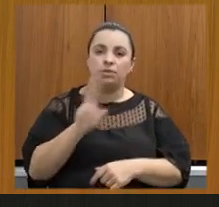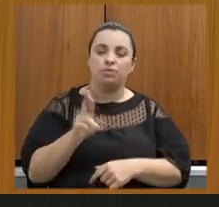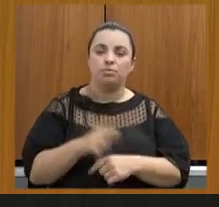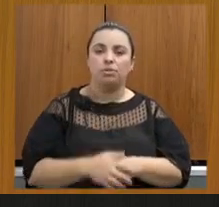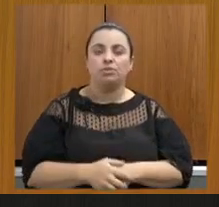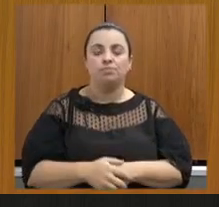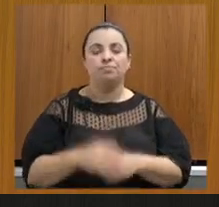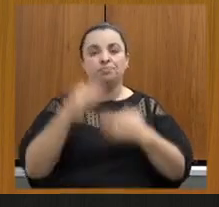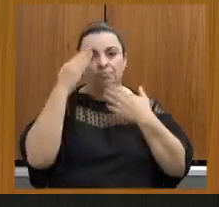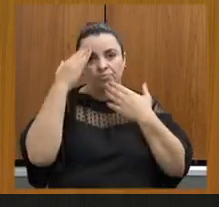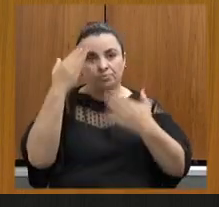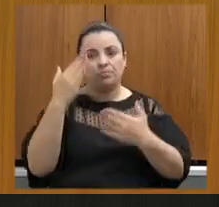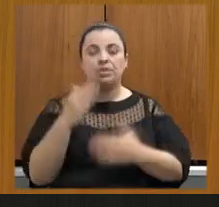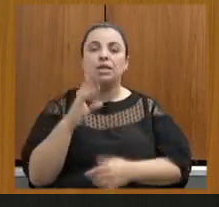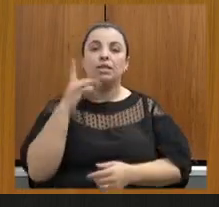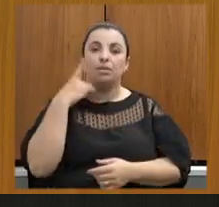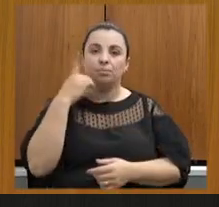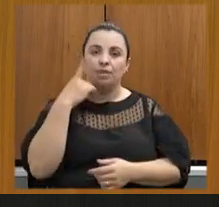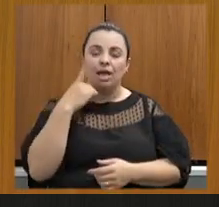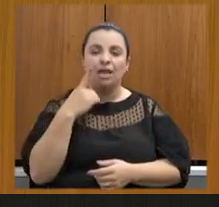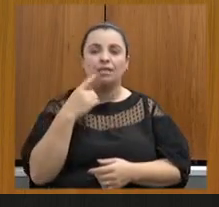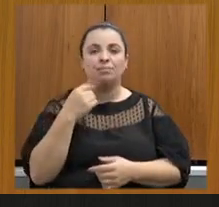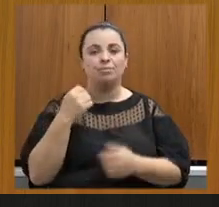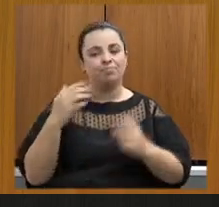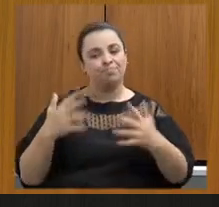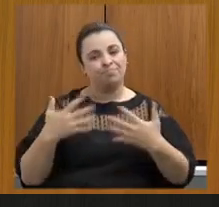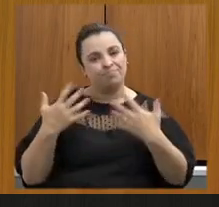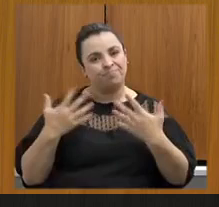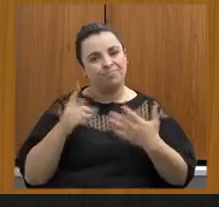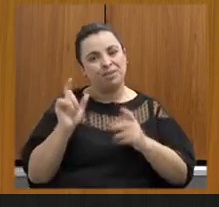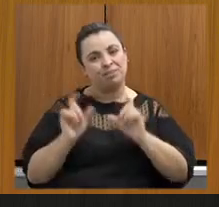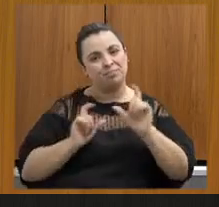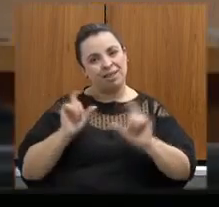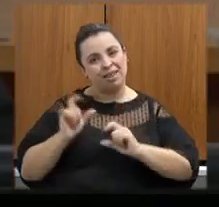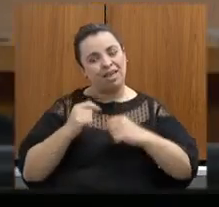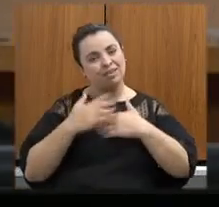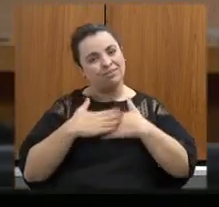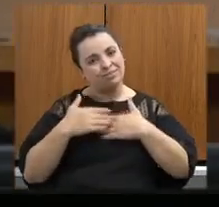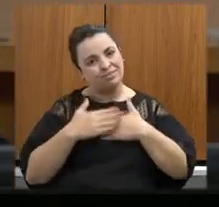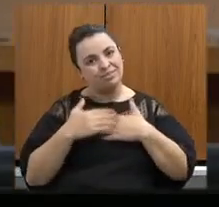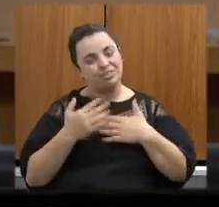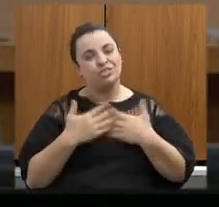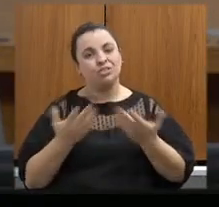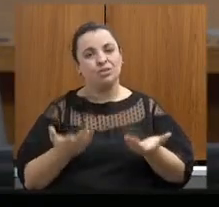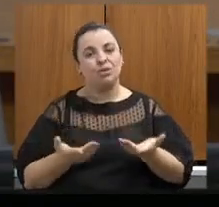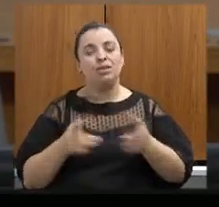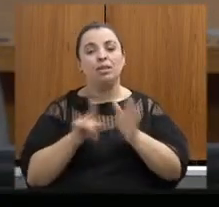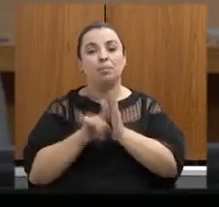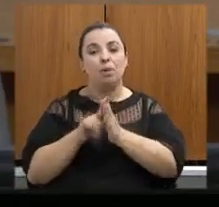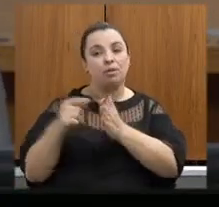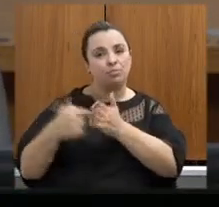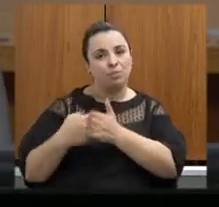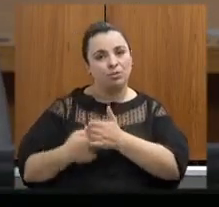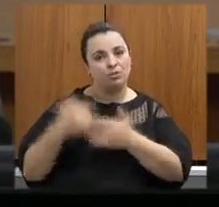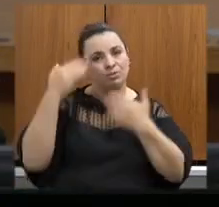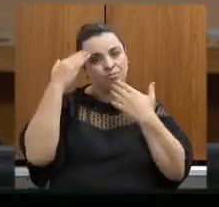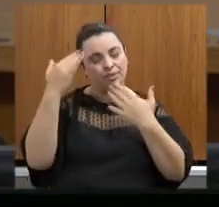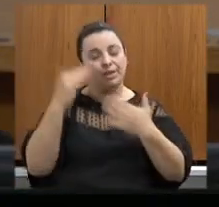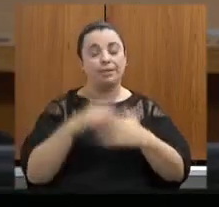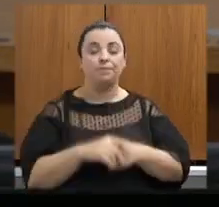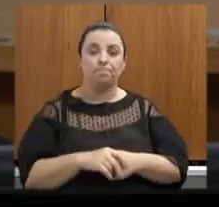deputada pelas gentis palavras inicialmente e pelas questões aqui colocadas bem a gente